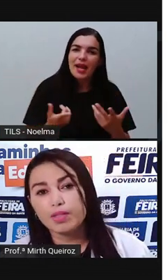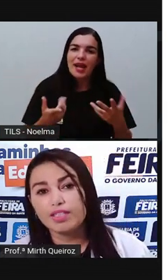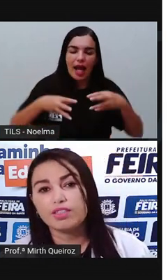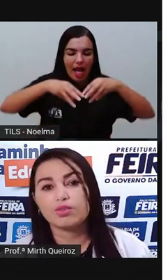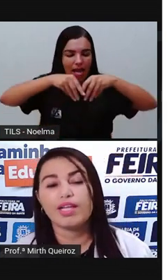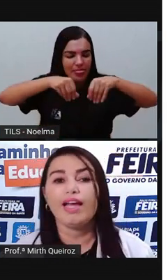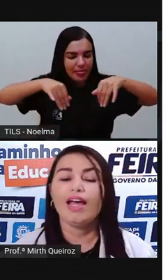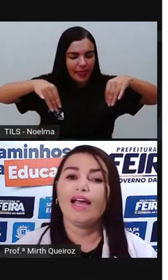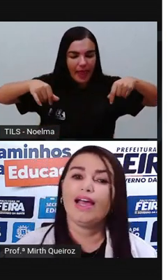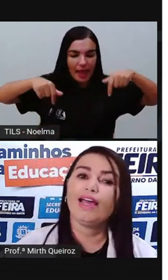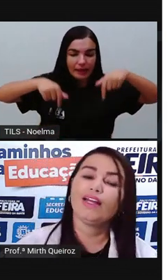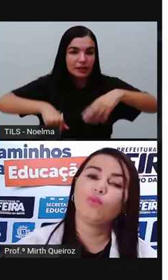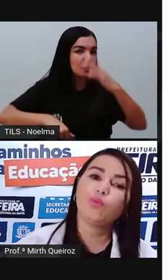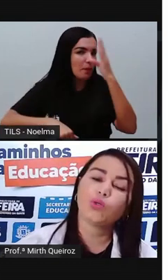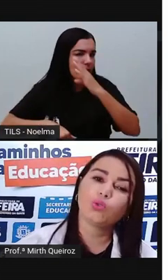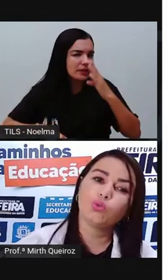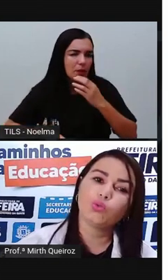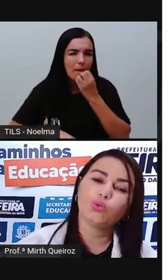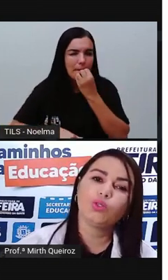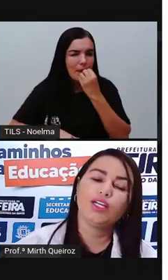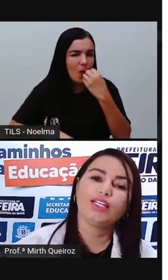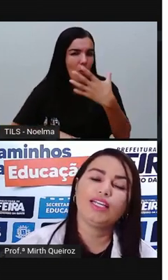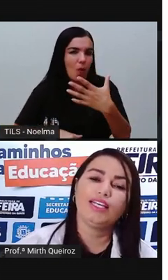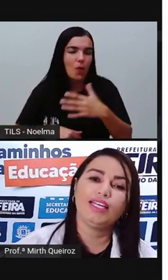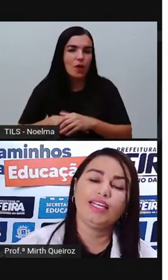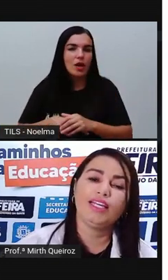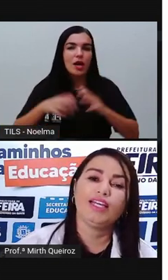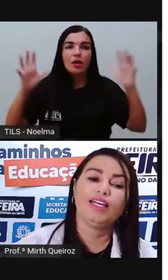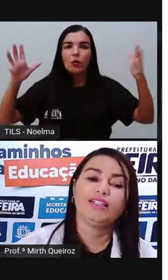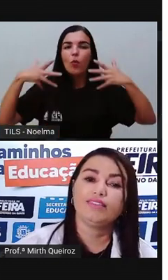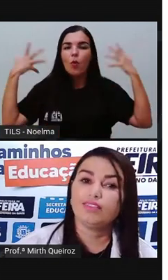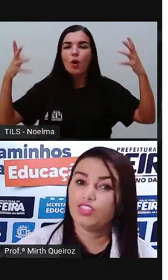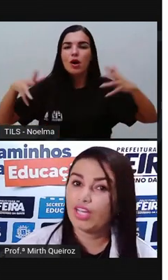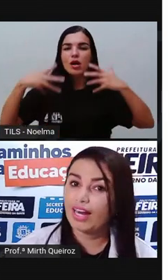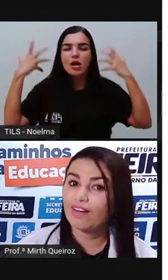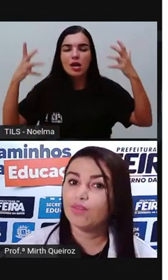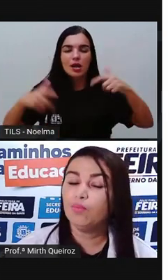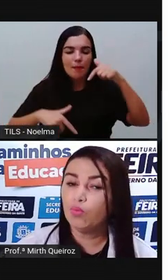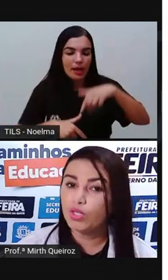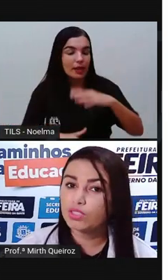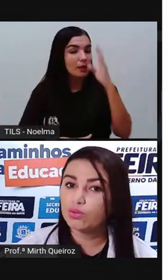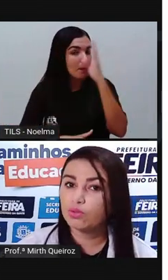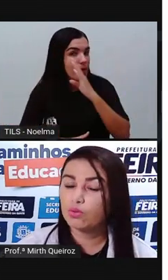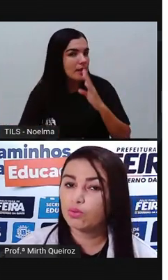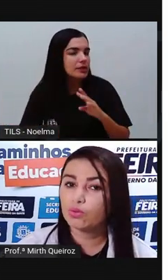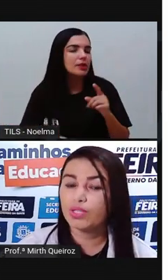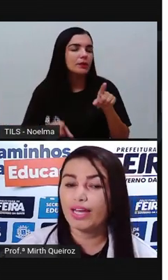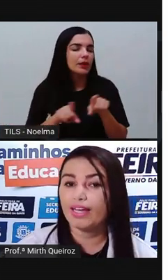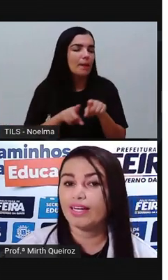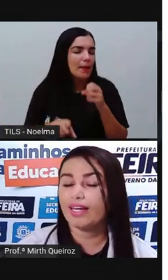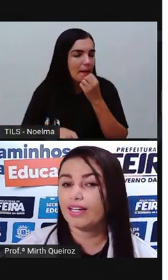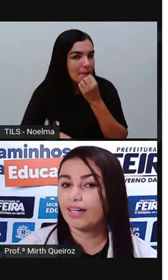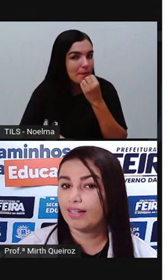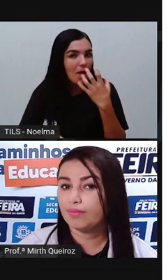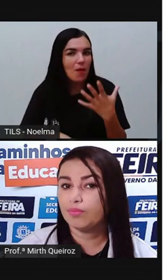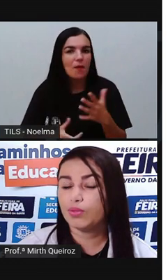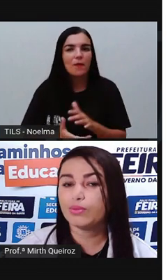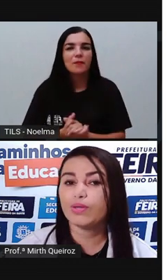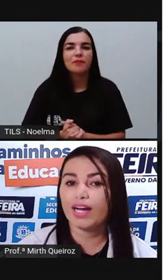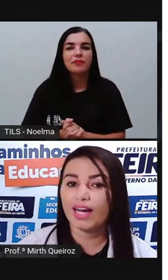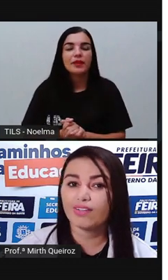propício, né? Era um produto que gerava muito lucro, né? Ele era